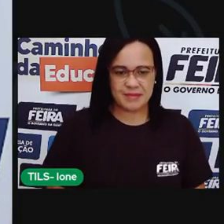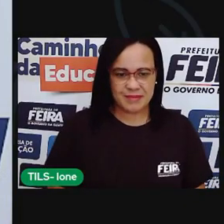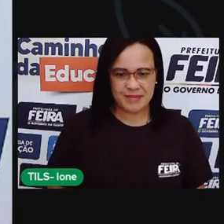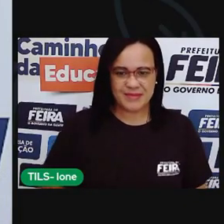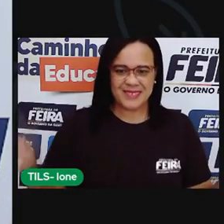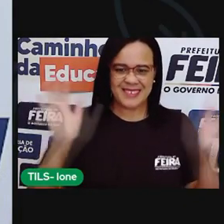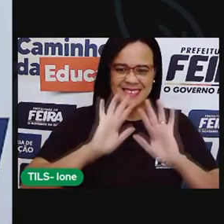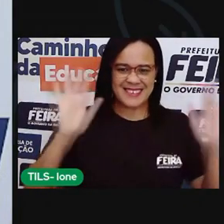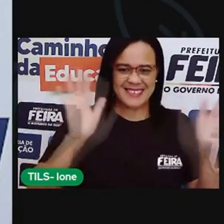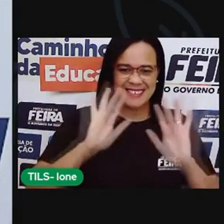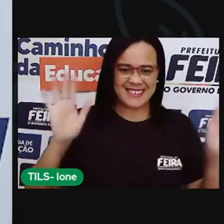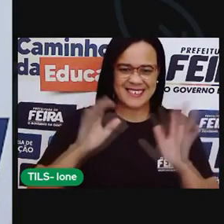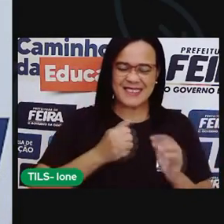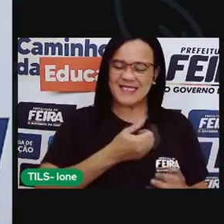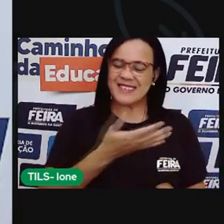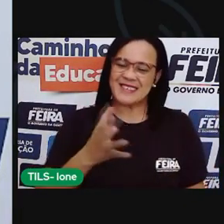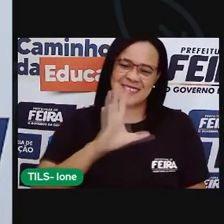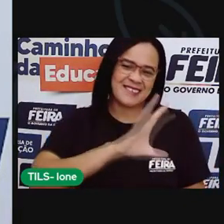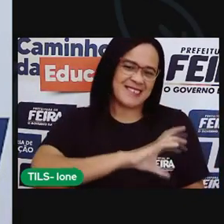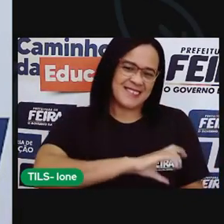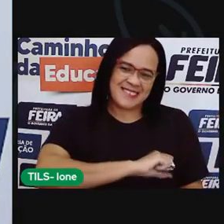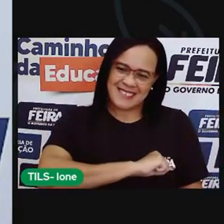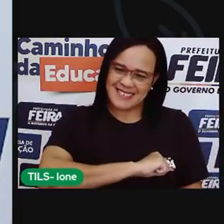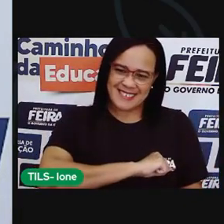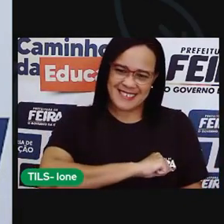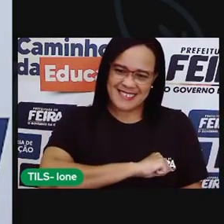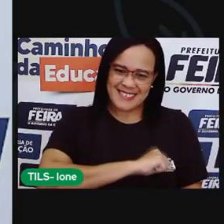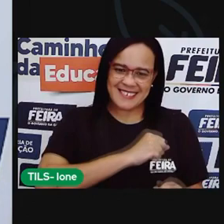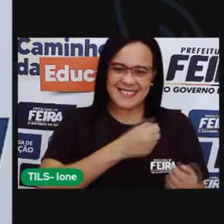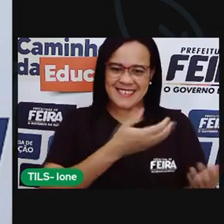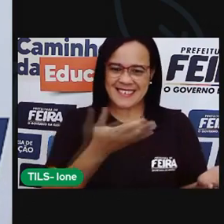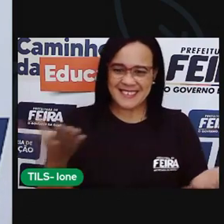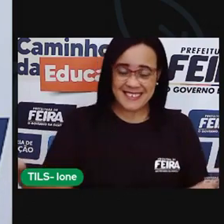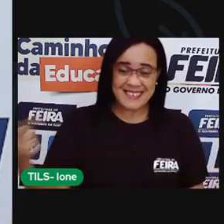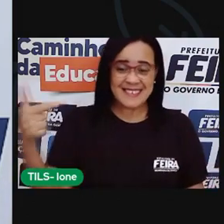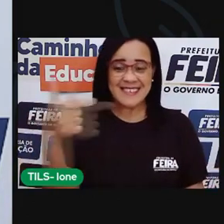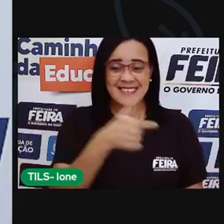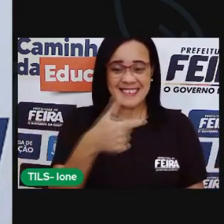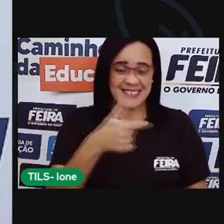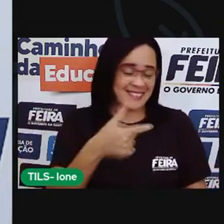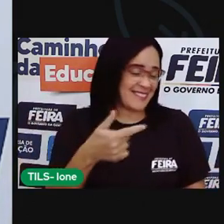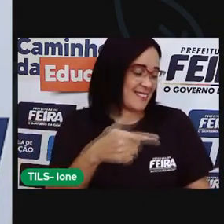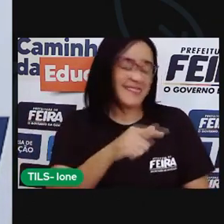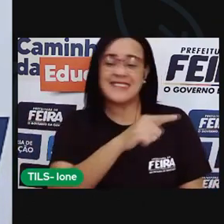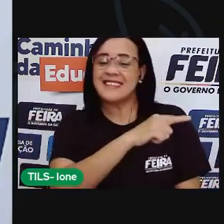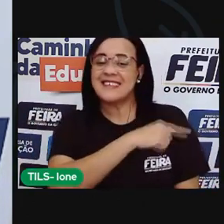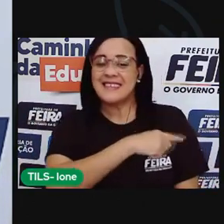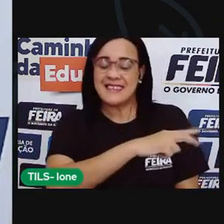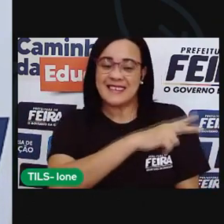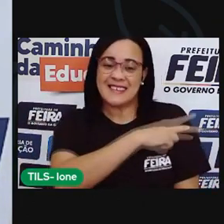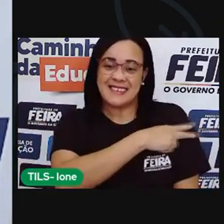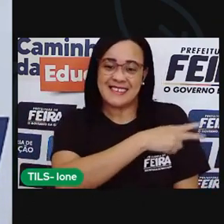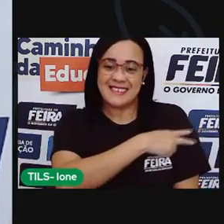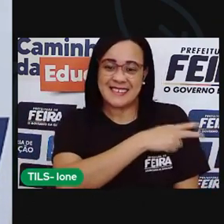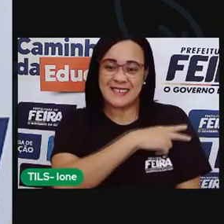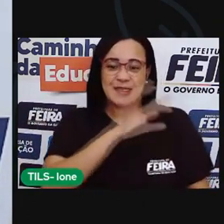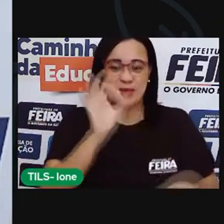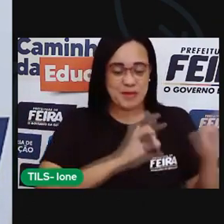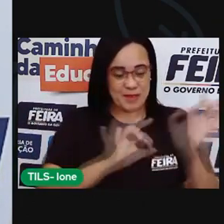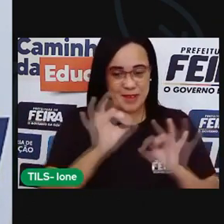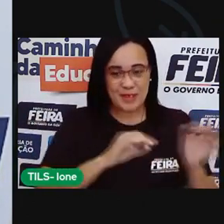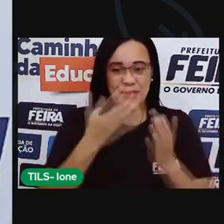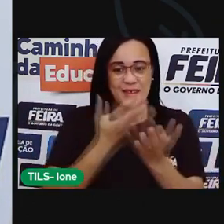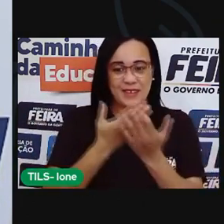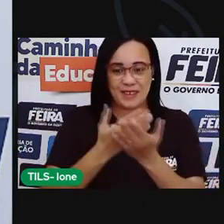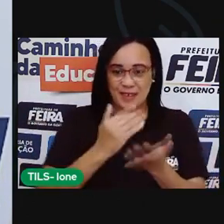Olá, meus amores! E aí, segundo ano, como vocês estão preparados para mais uma aula? Vamos